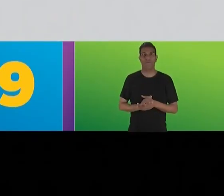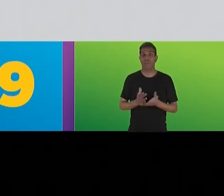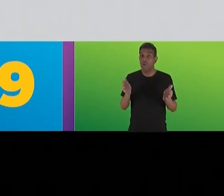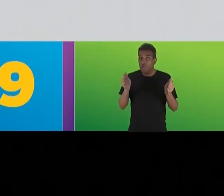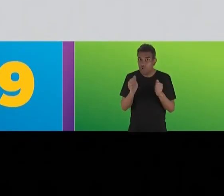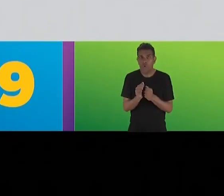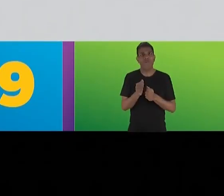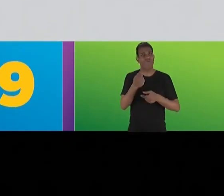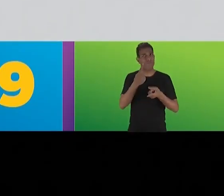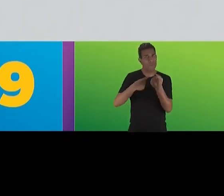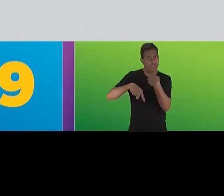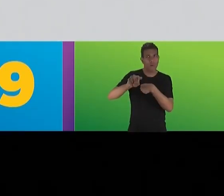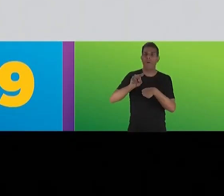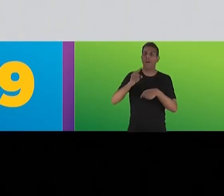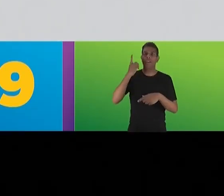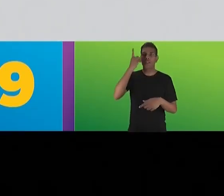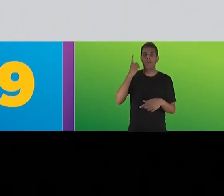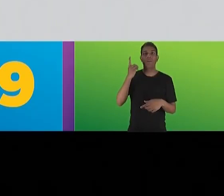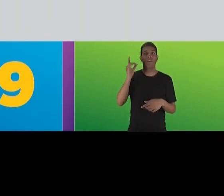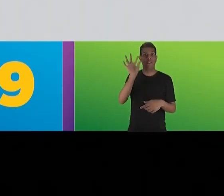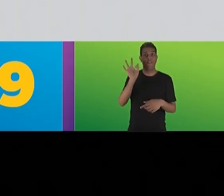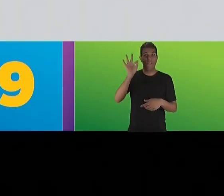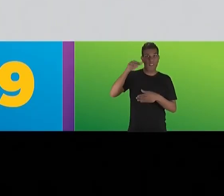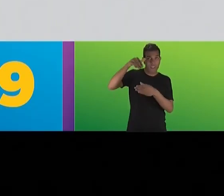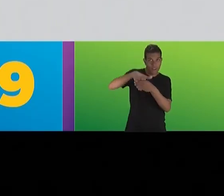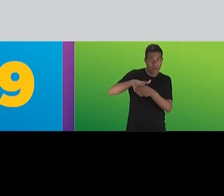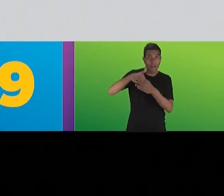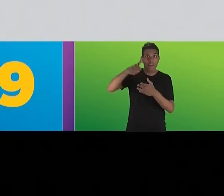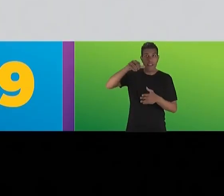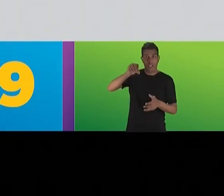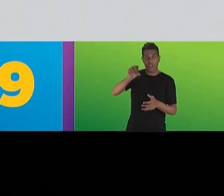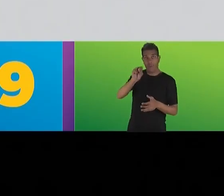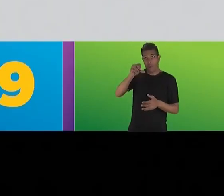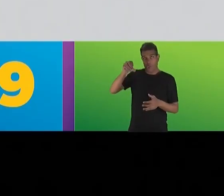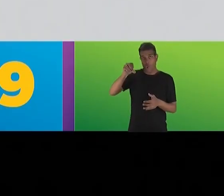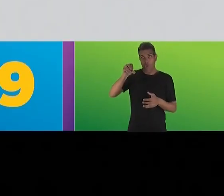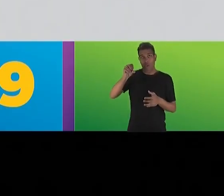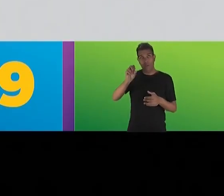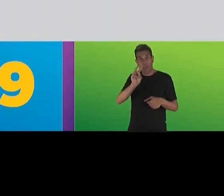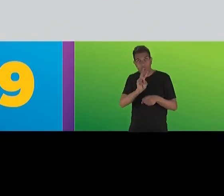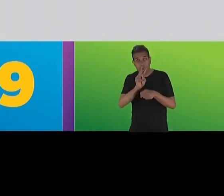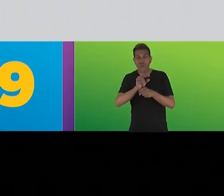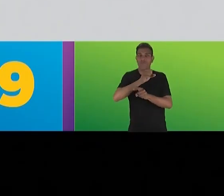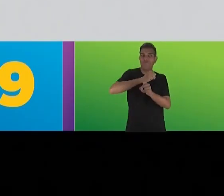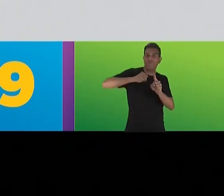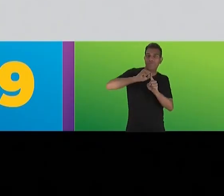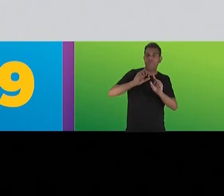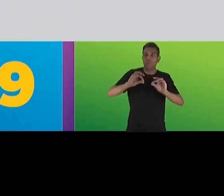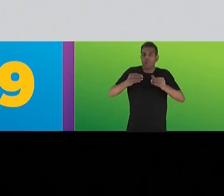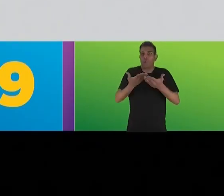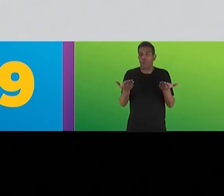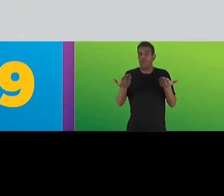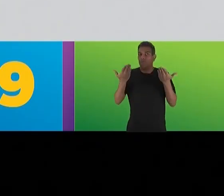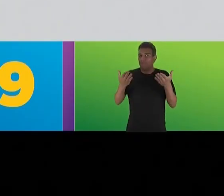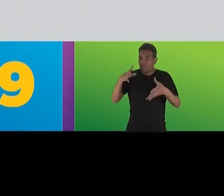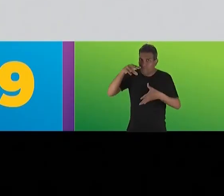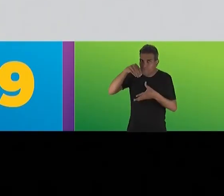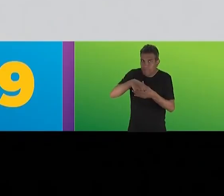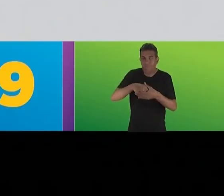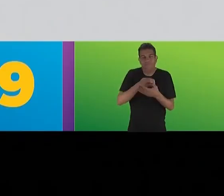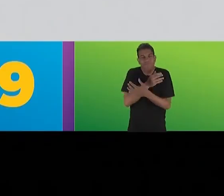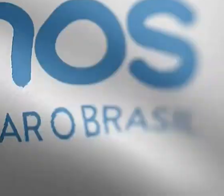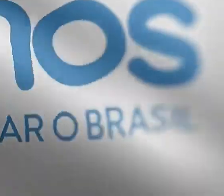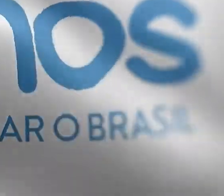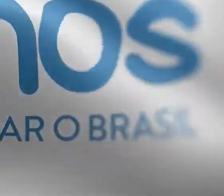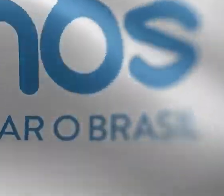Juntos, nós podemos mais. Para a deputada federal, Kenya Santos, assistente social, 19, 8, 9. Beijo no